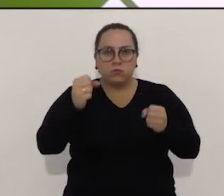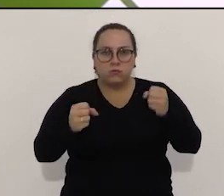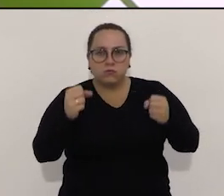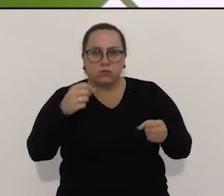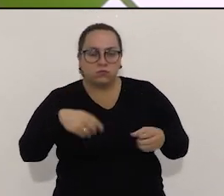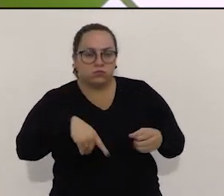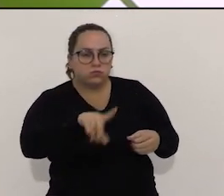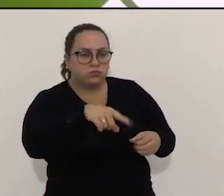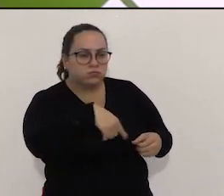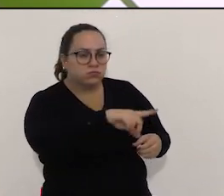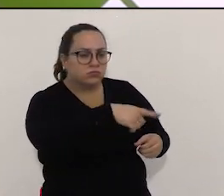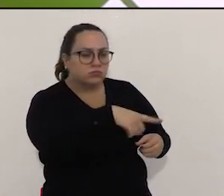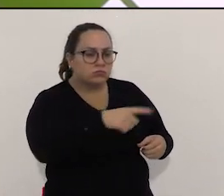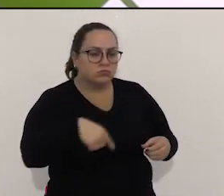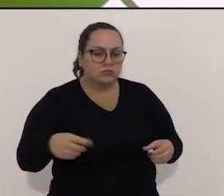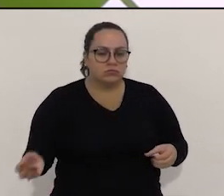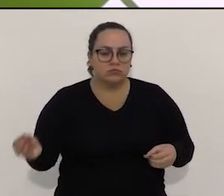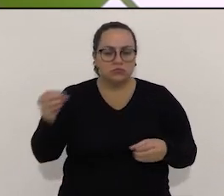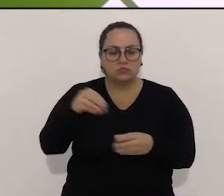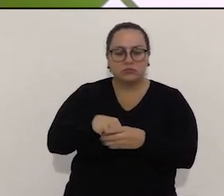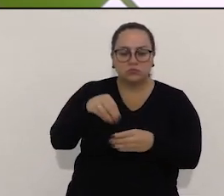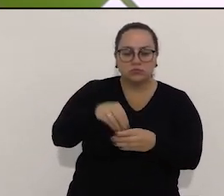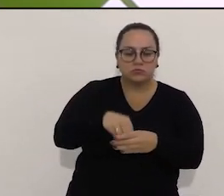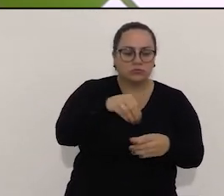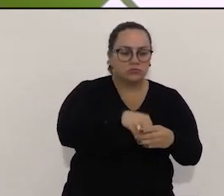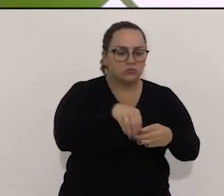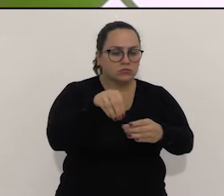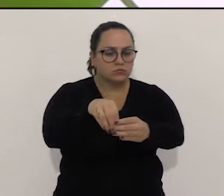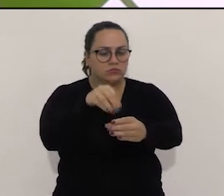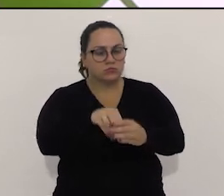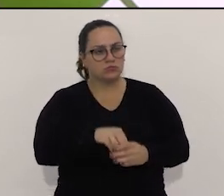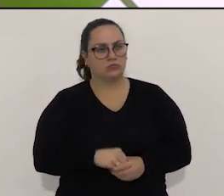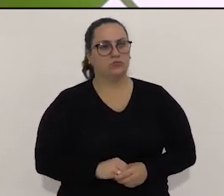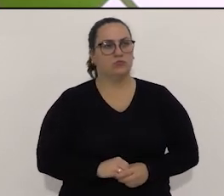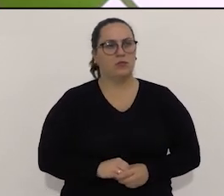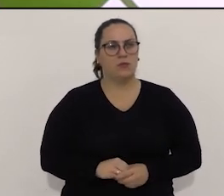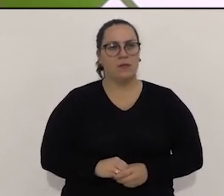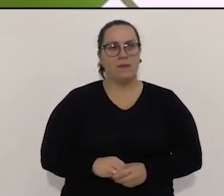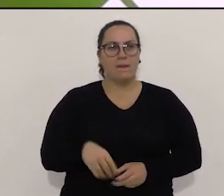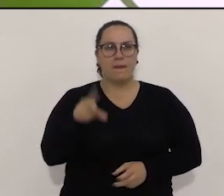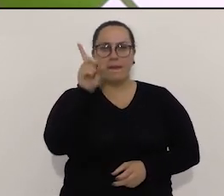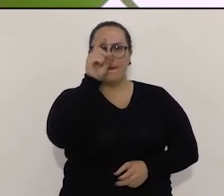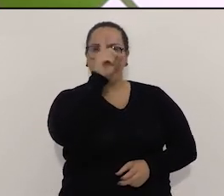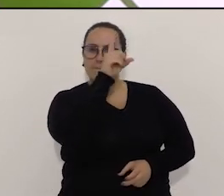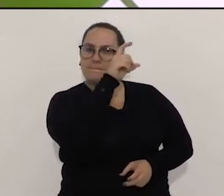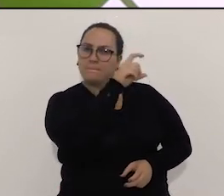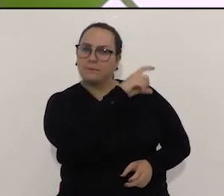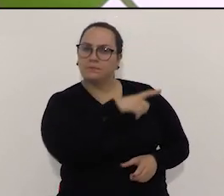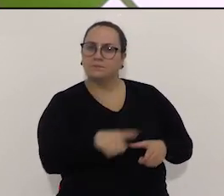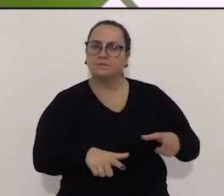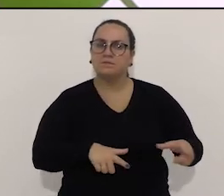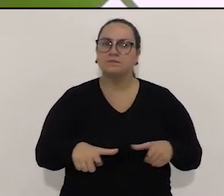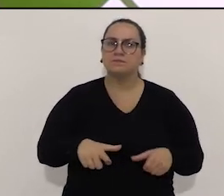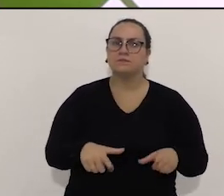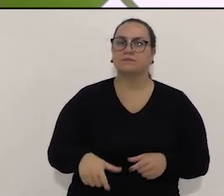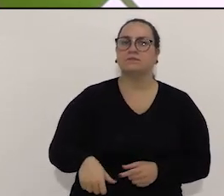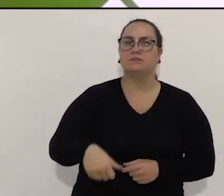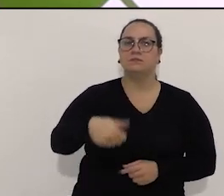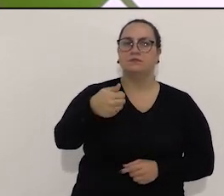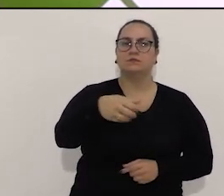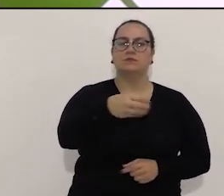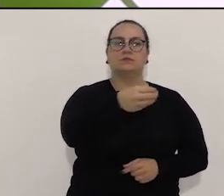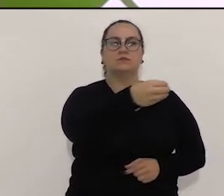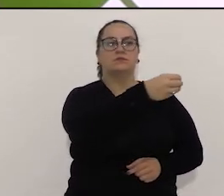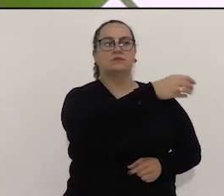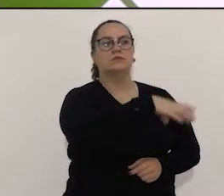foram recursos que não foram poucas. Eu costumo dizer que só, eu até desafio meus adversários, o Partido dos Trabalhadores trouxe mais de 100